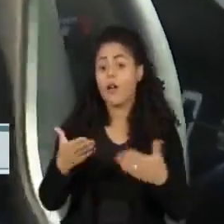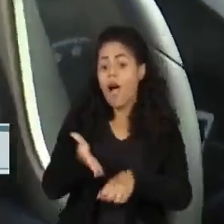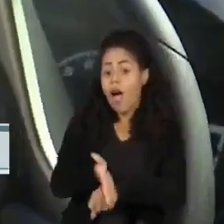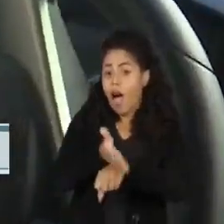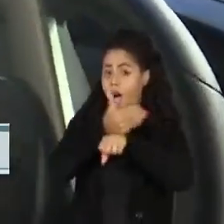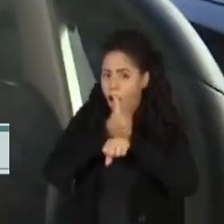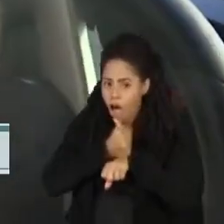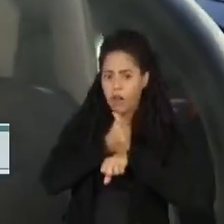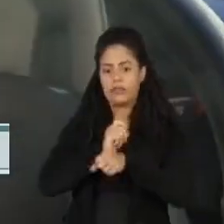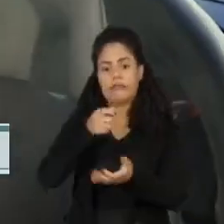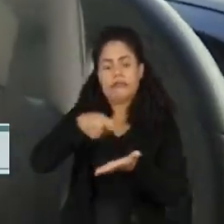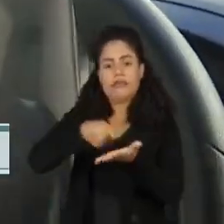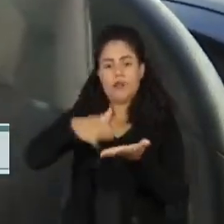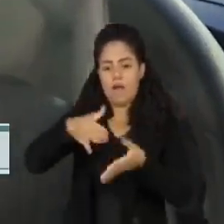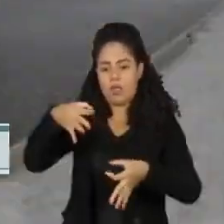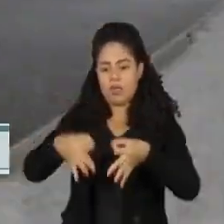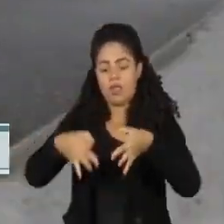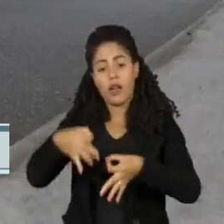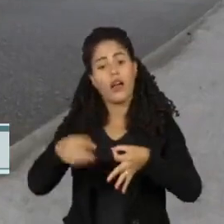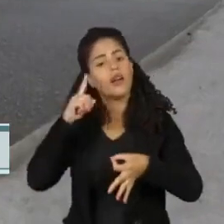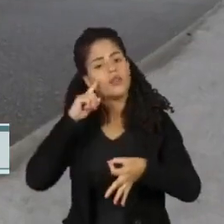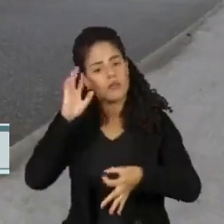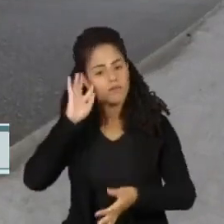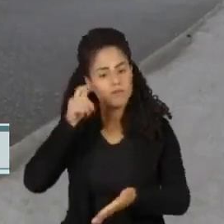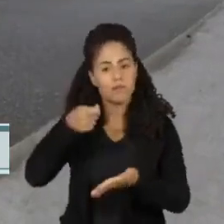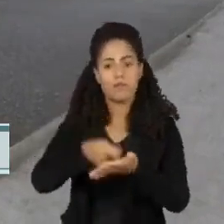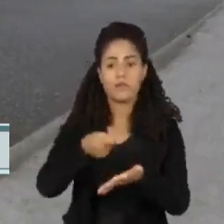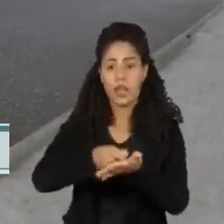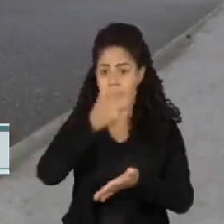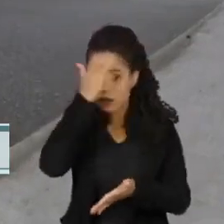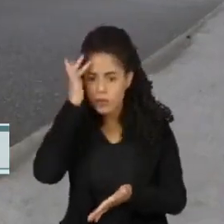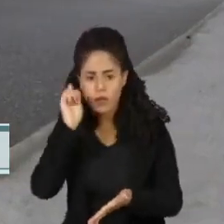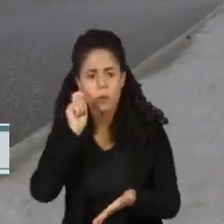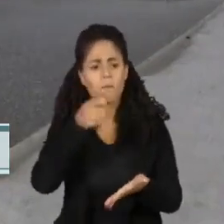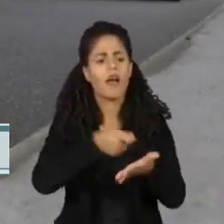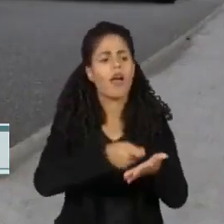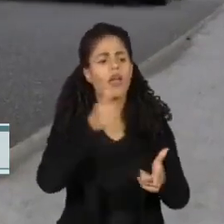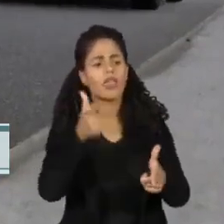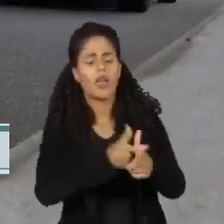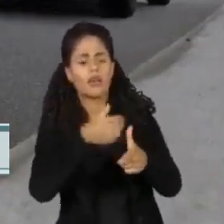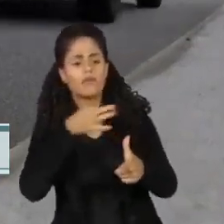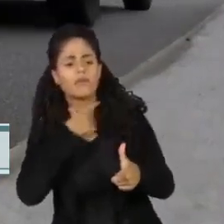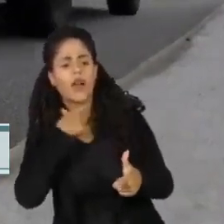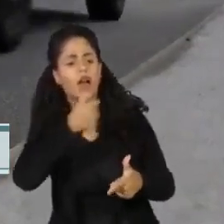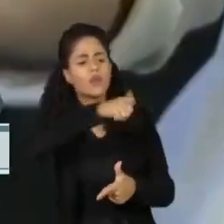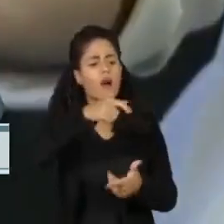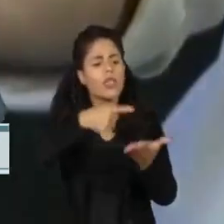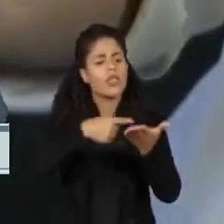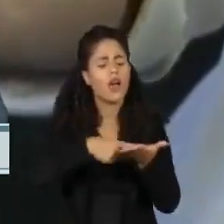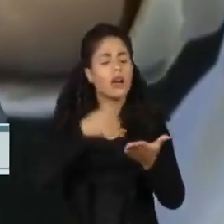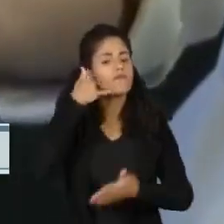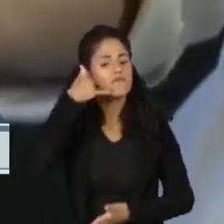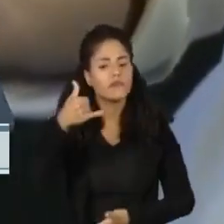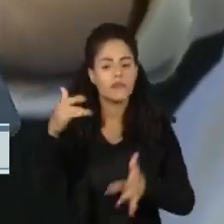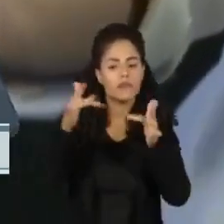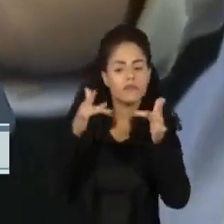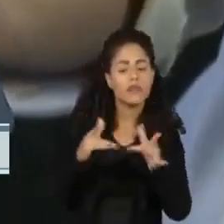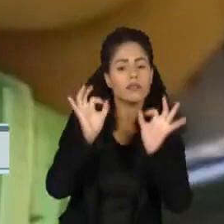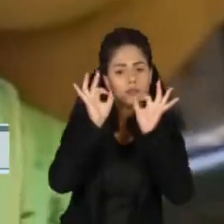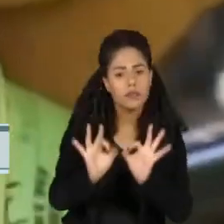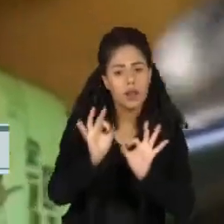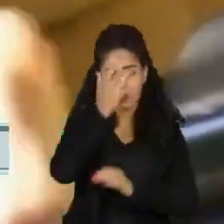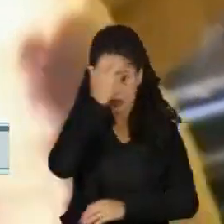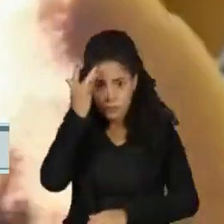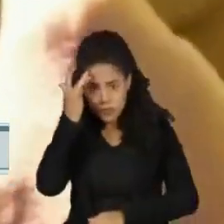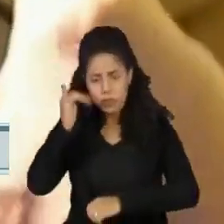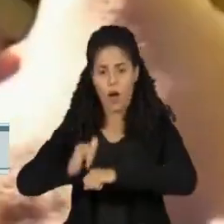de chegar às medidas judiciais, a instituição que não recebeu o pagamento deve tentar todas as formas de contato com o devedor e quem